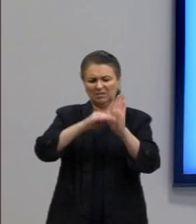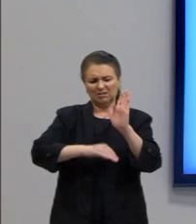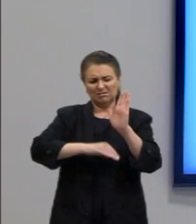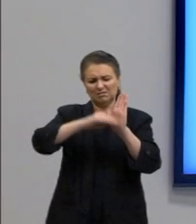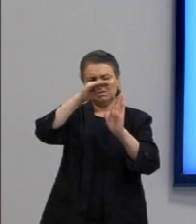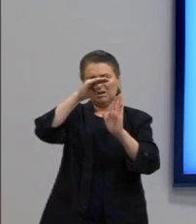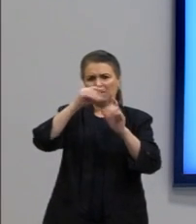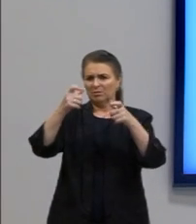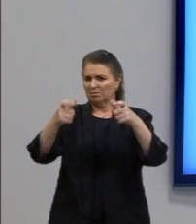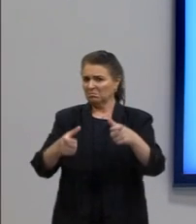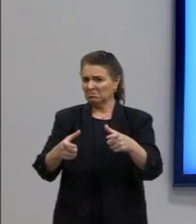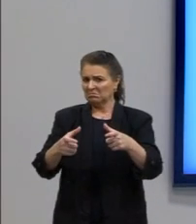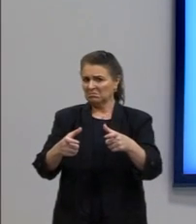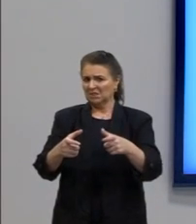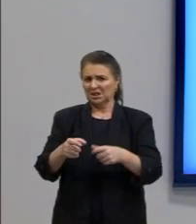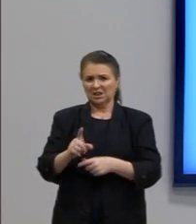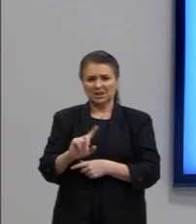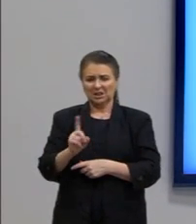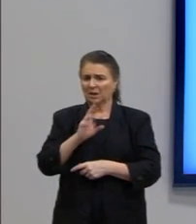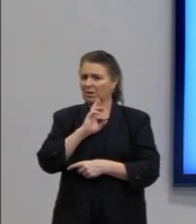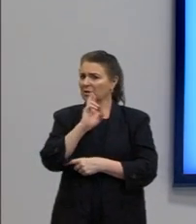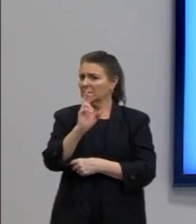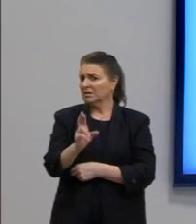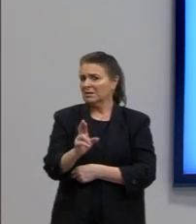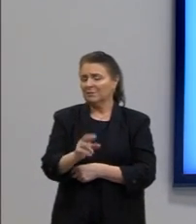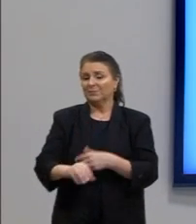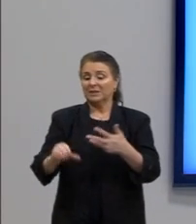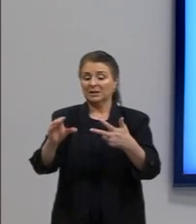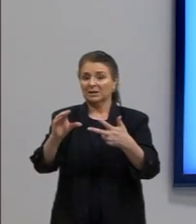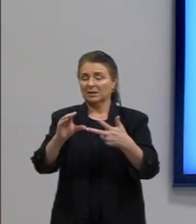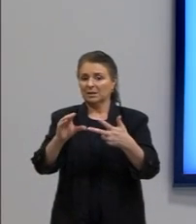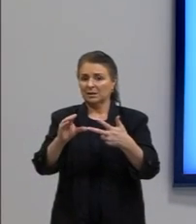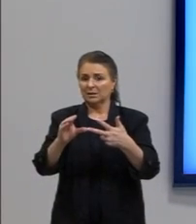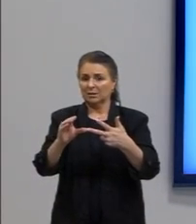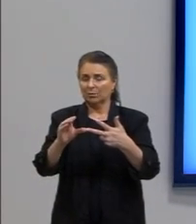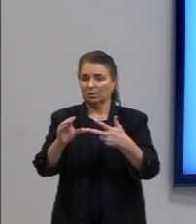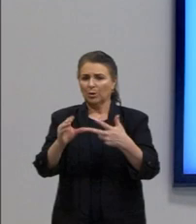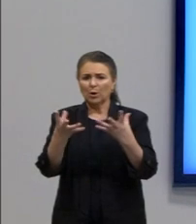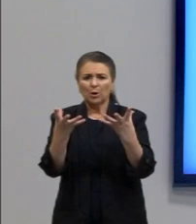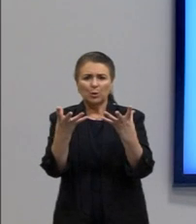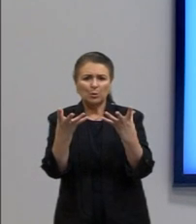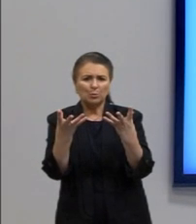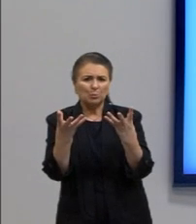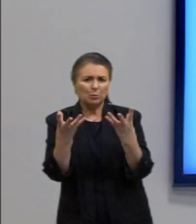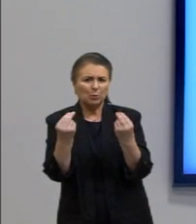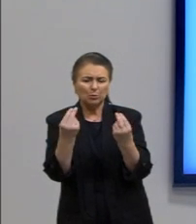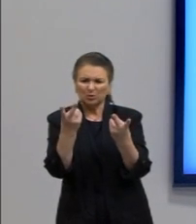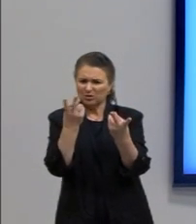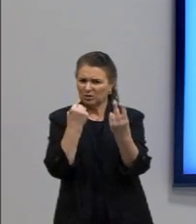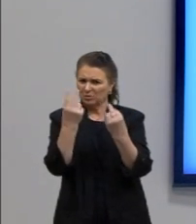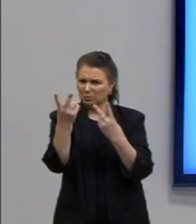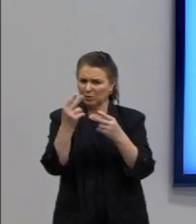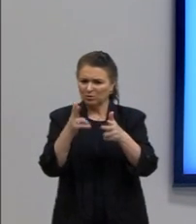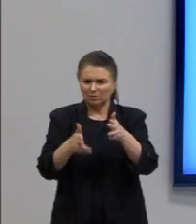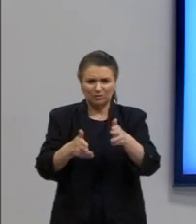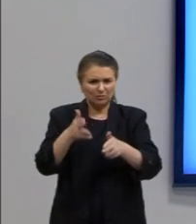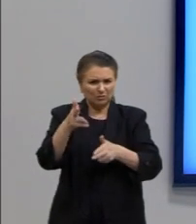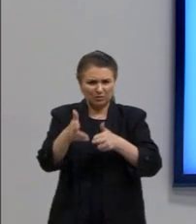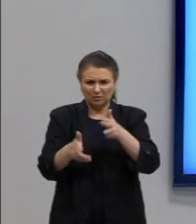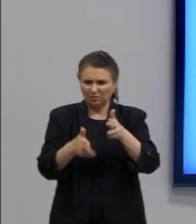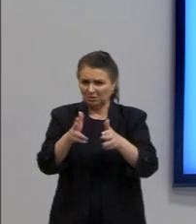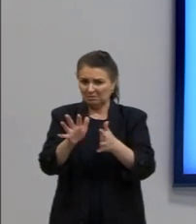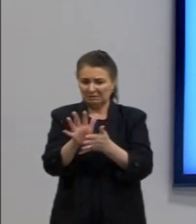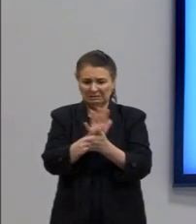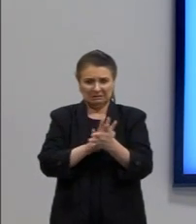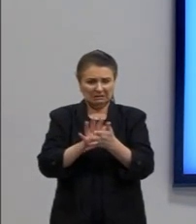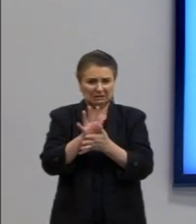vai estar dizendo sobre isso dentro dessa área. C, densificação do transporte ferroviário. Não diz nenhum transporte, não fala